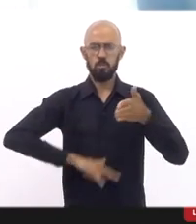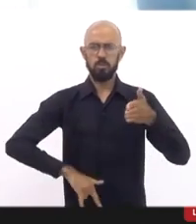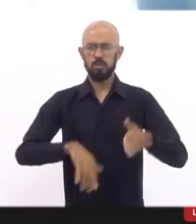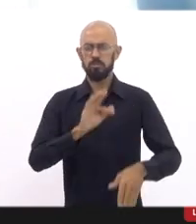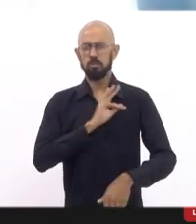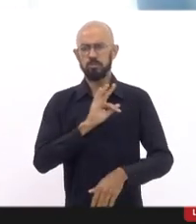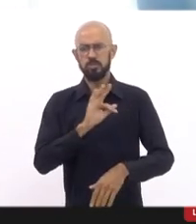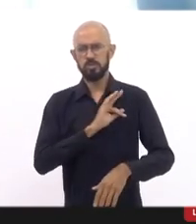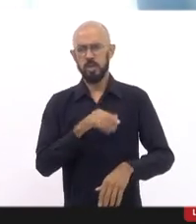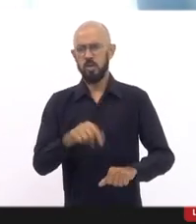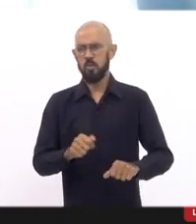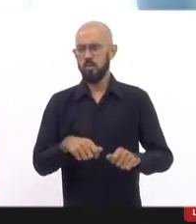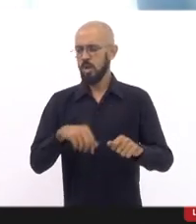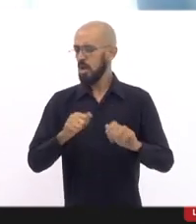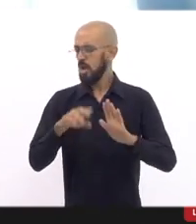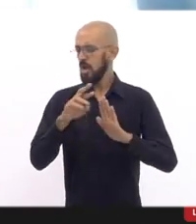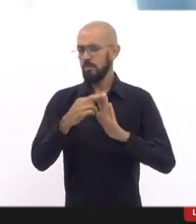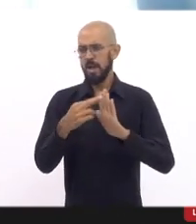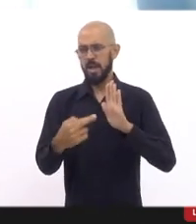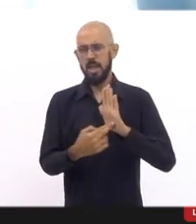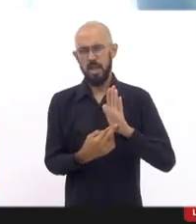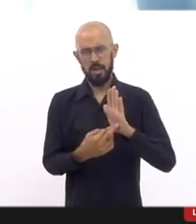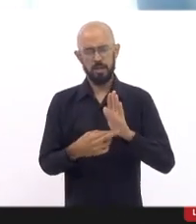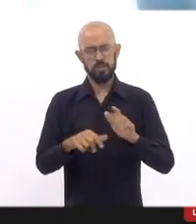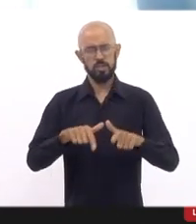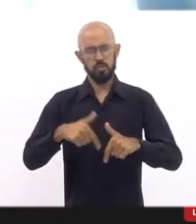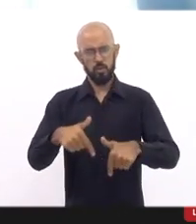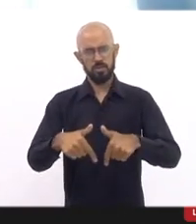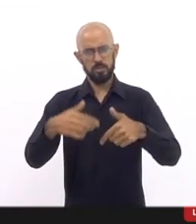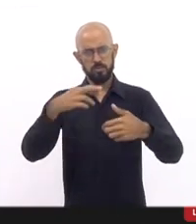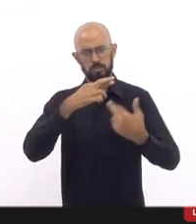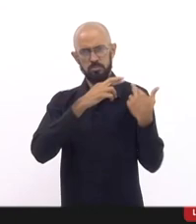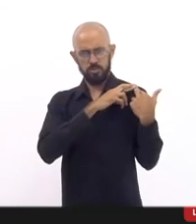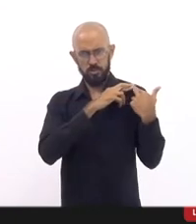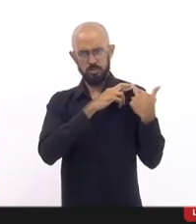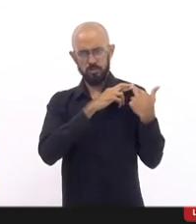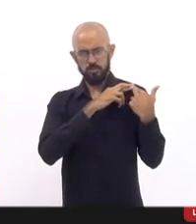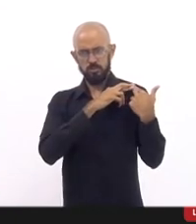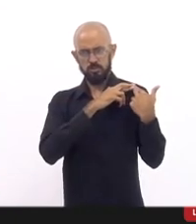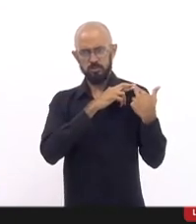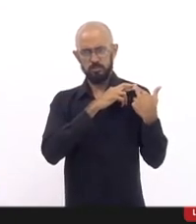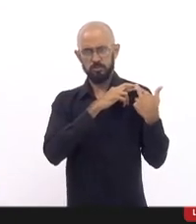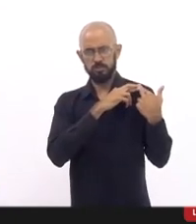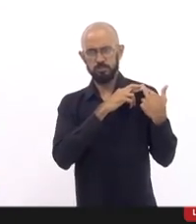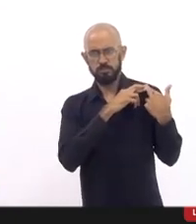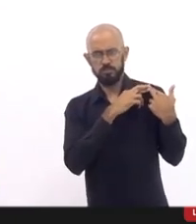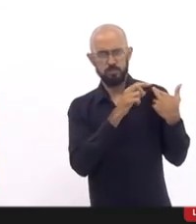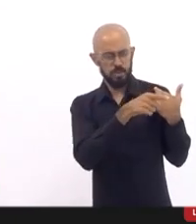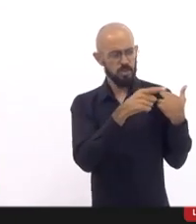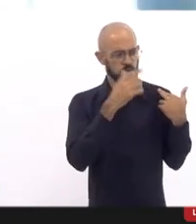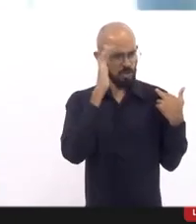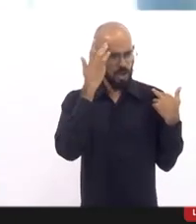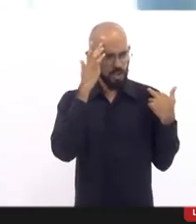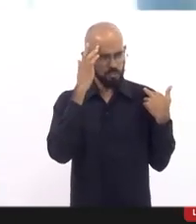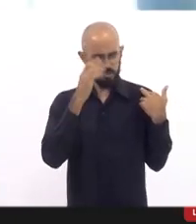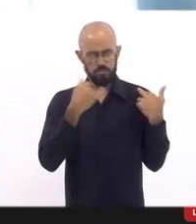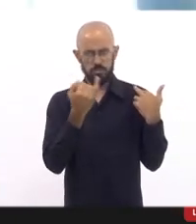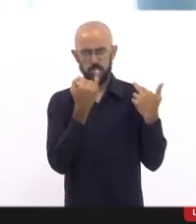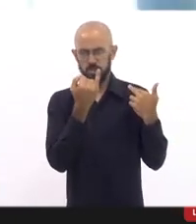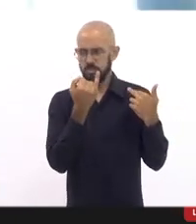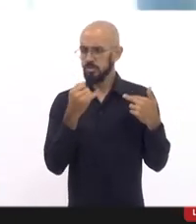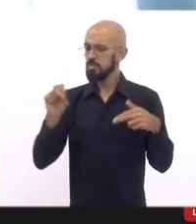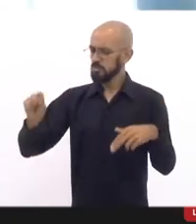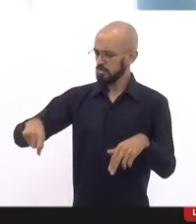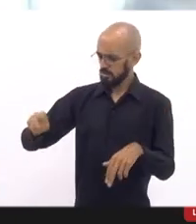de atuação responsável. Não tenho dúvidas. Pode ser a ver com bons olhos uma iniciativa desse jeito?